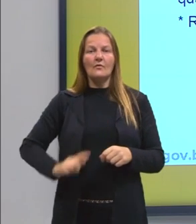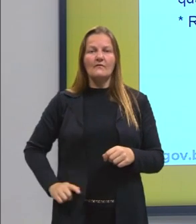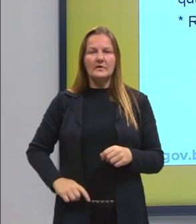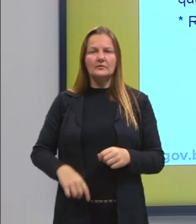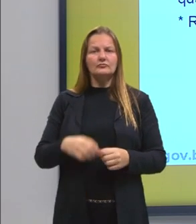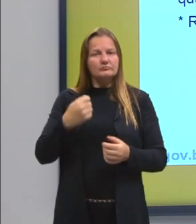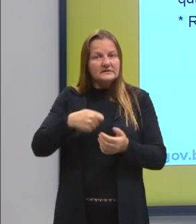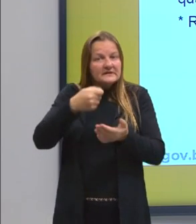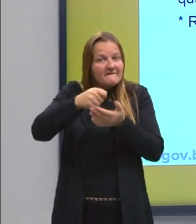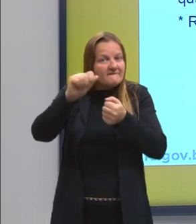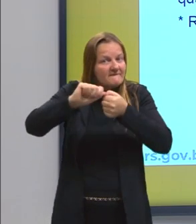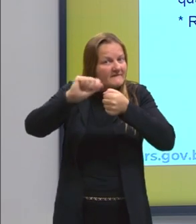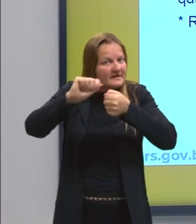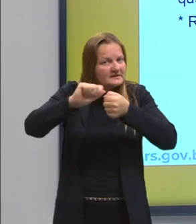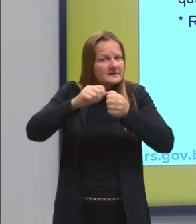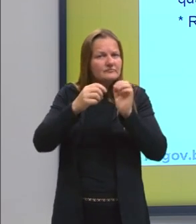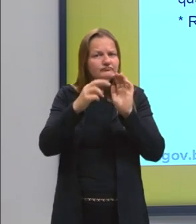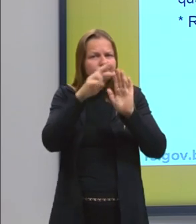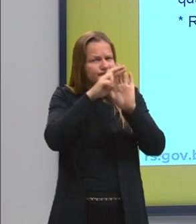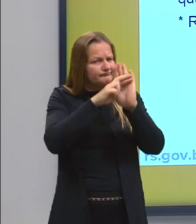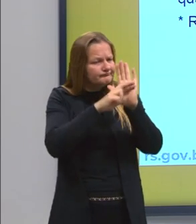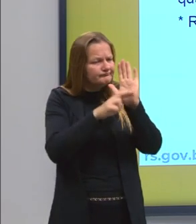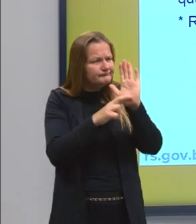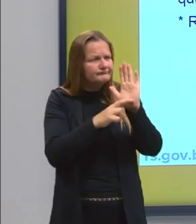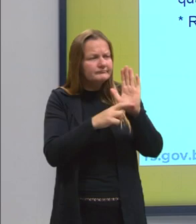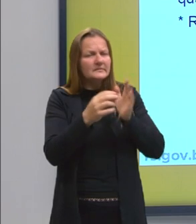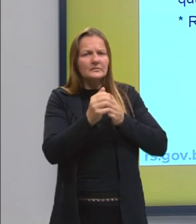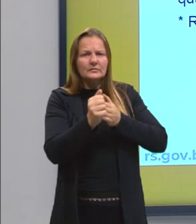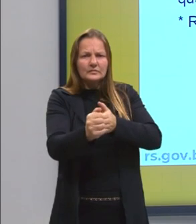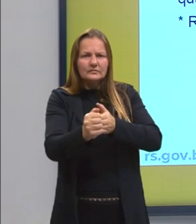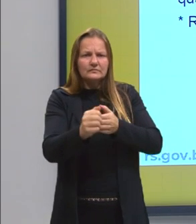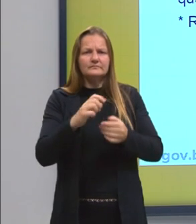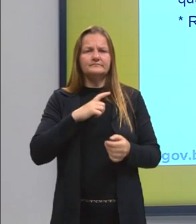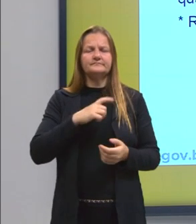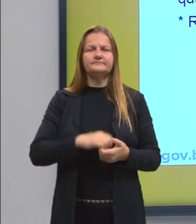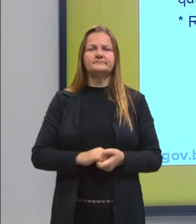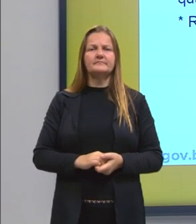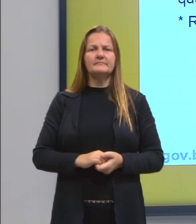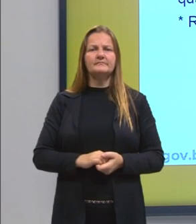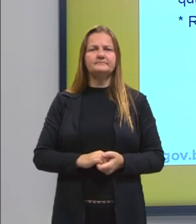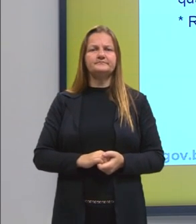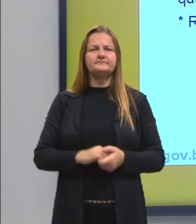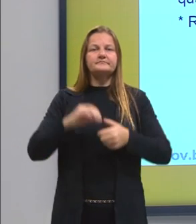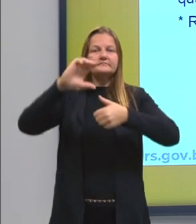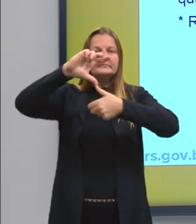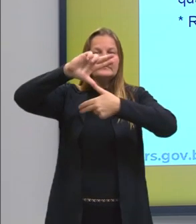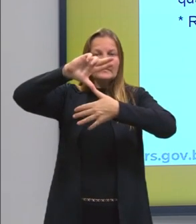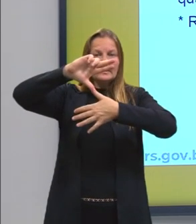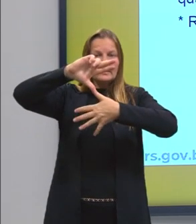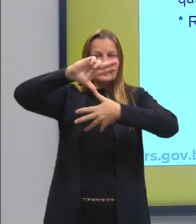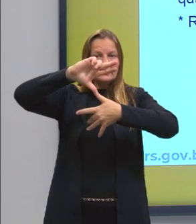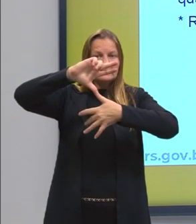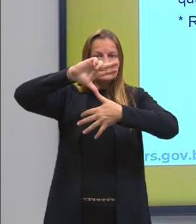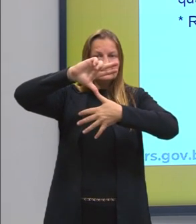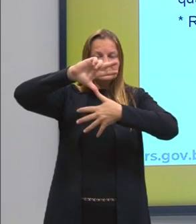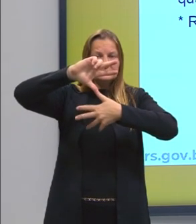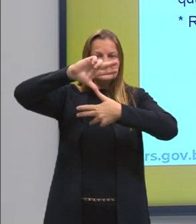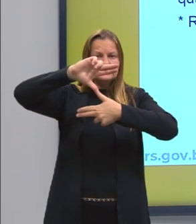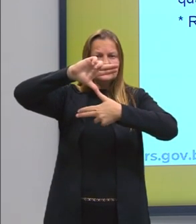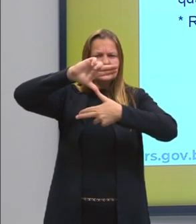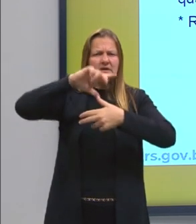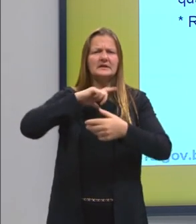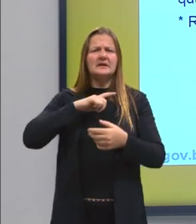obrigados a seguirem as políticas de Estado. E especialmente na América Latina, existem muitas